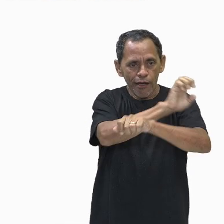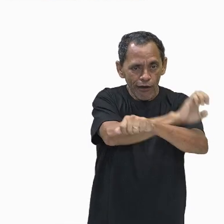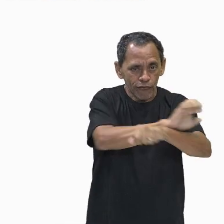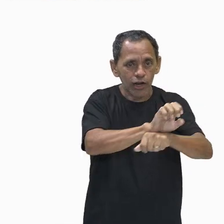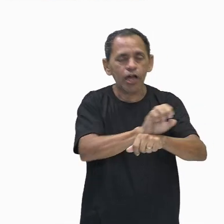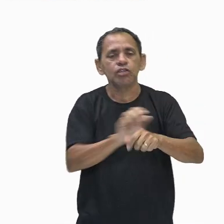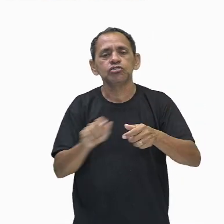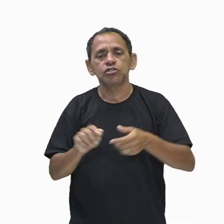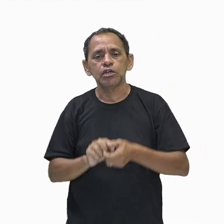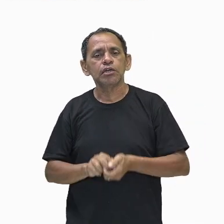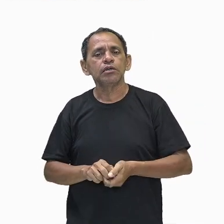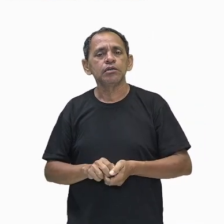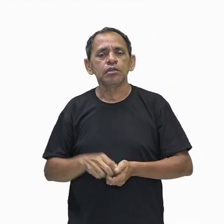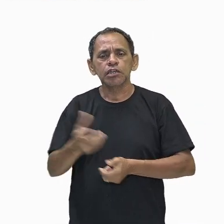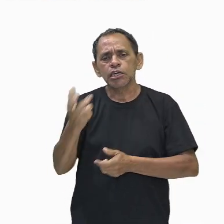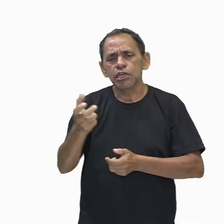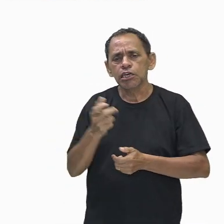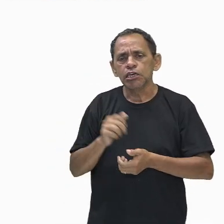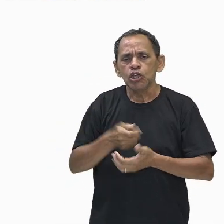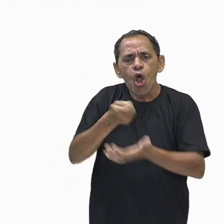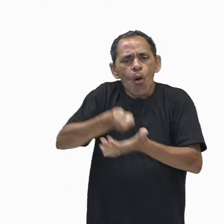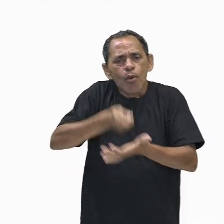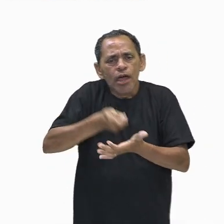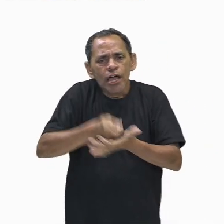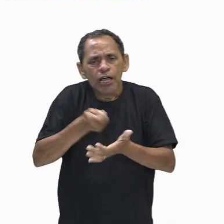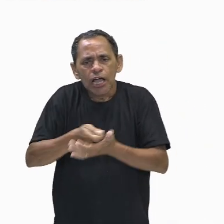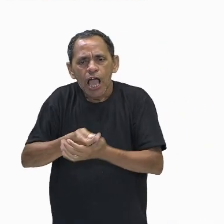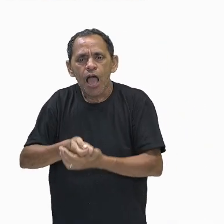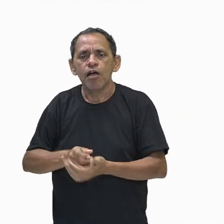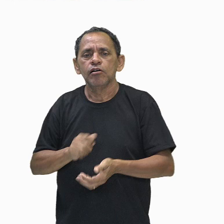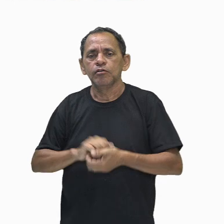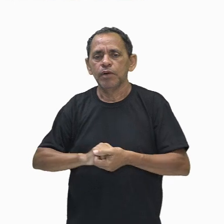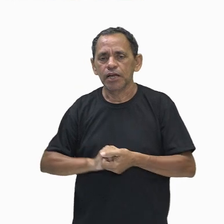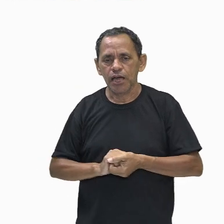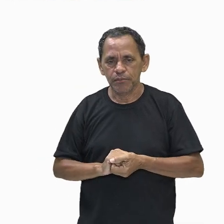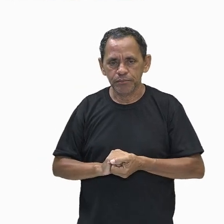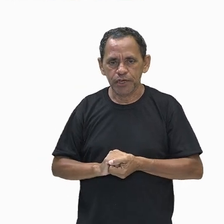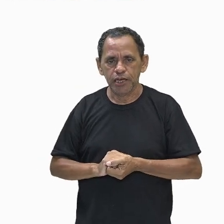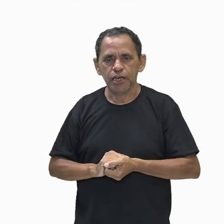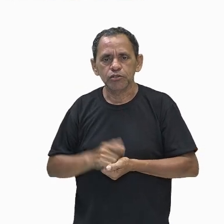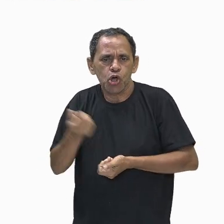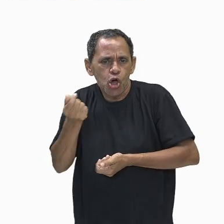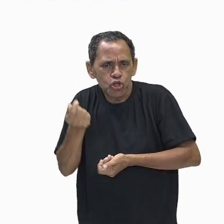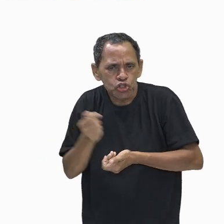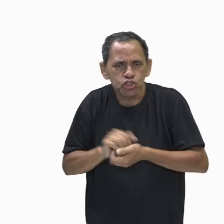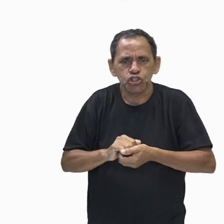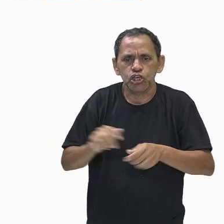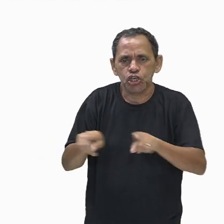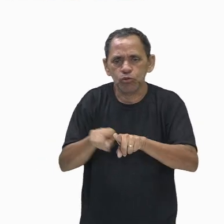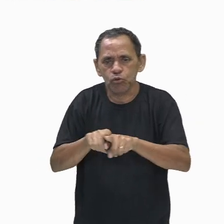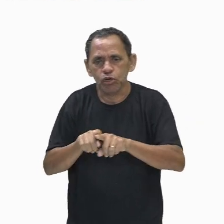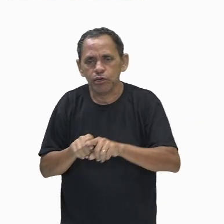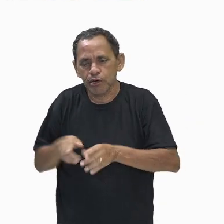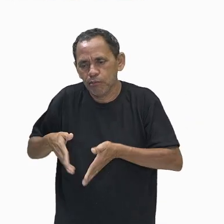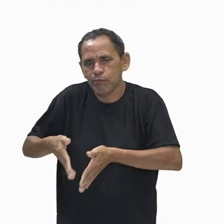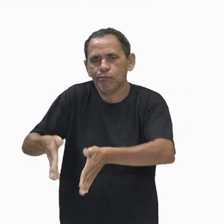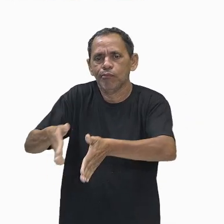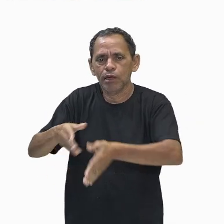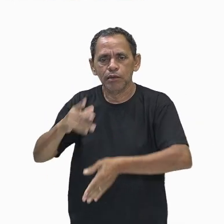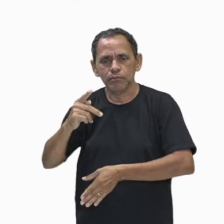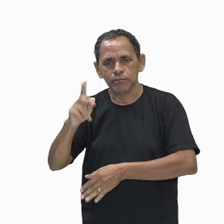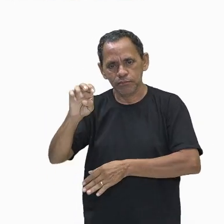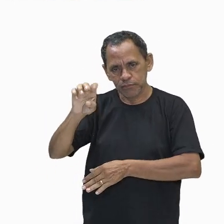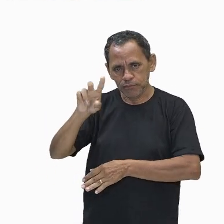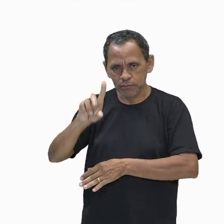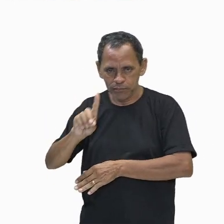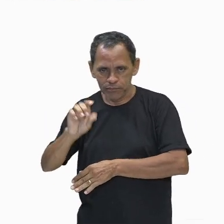dos povos dominados. Faraó, chefes militares e sacerdotes aumentaram suas riquezas. A gente